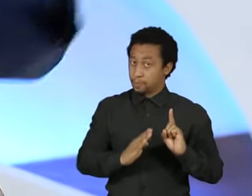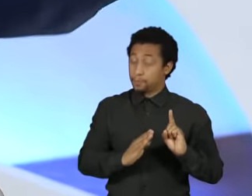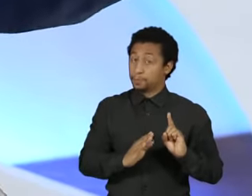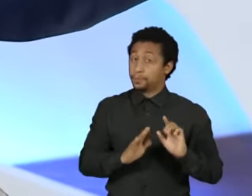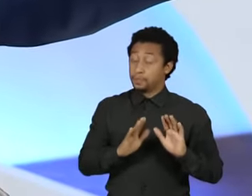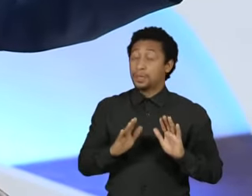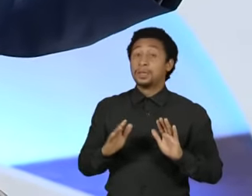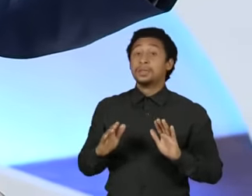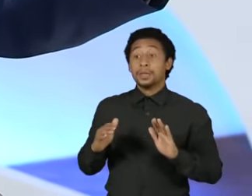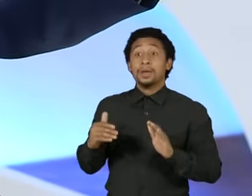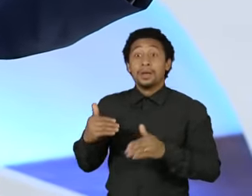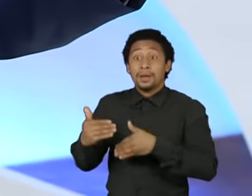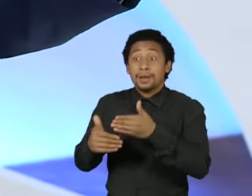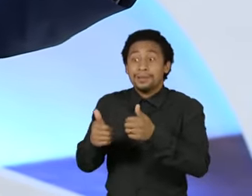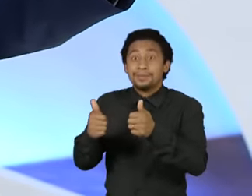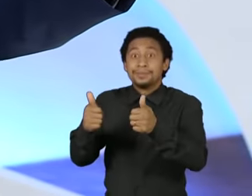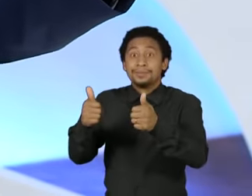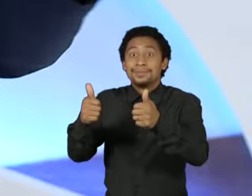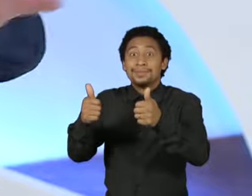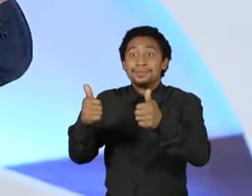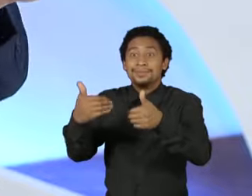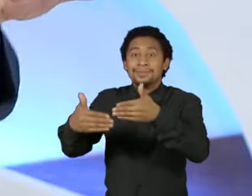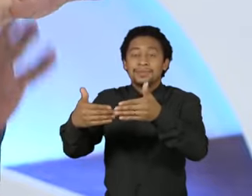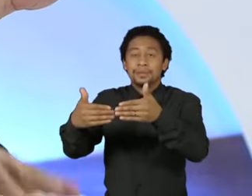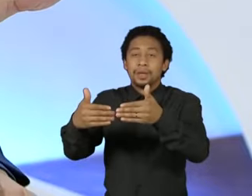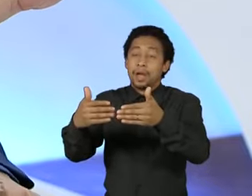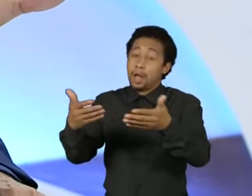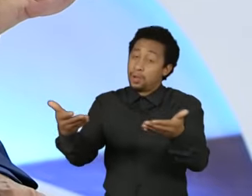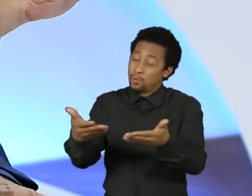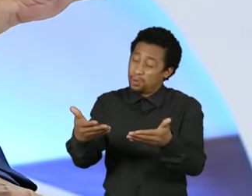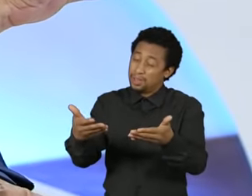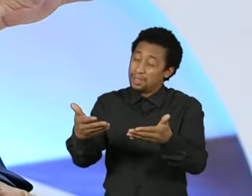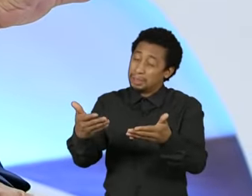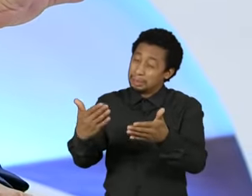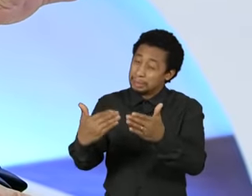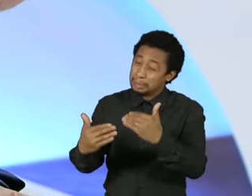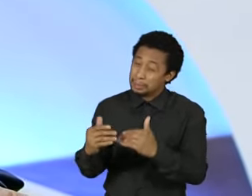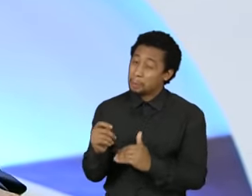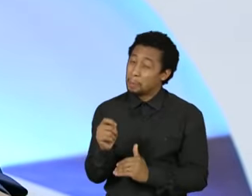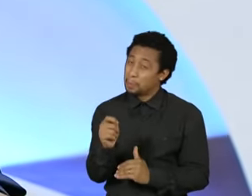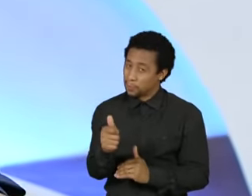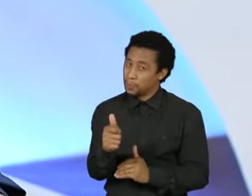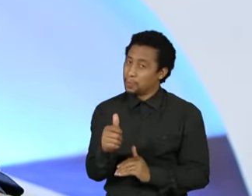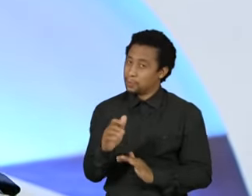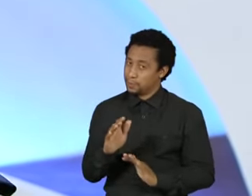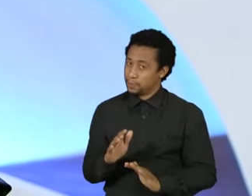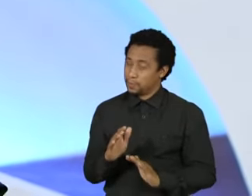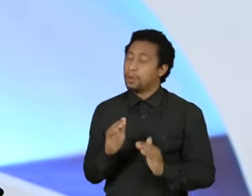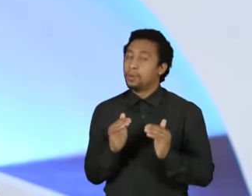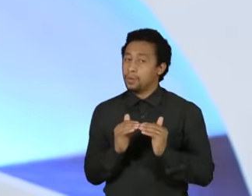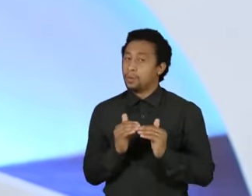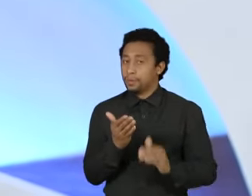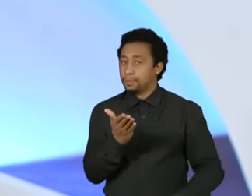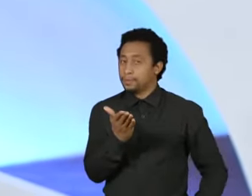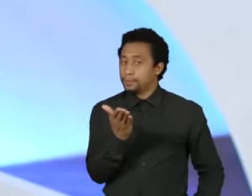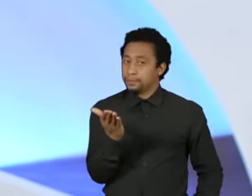vinha num caminho bom, desandou um pouco nesses últimos tempos. Eu estou concordando com você.